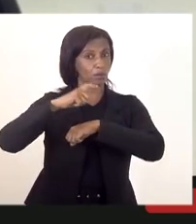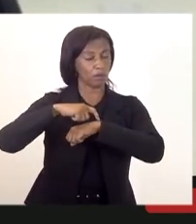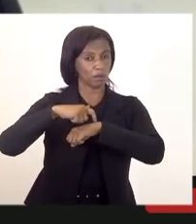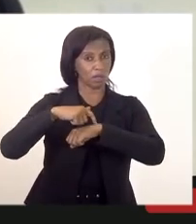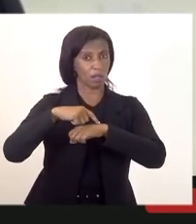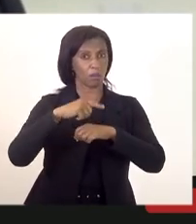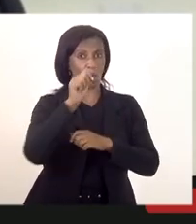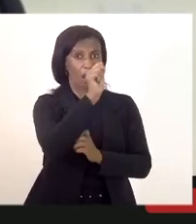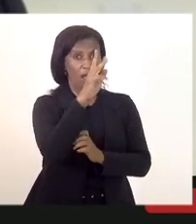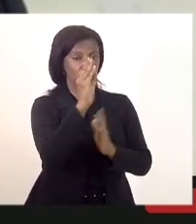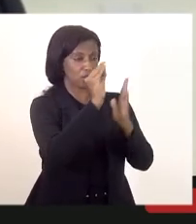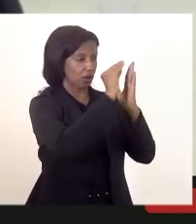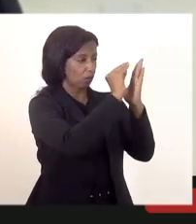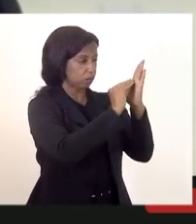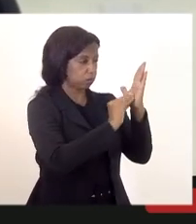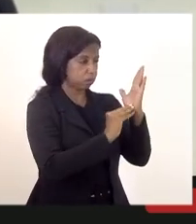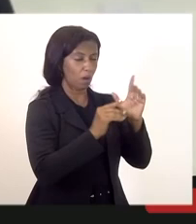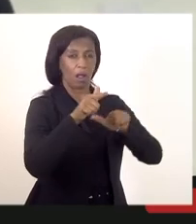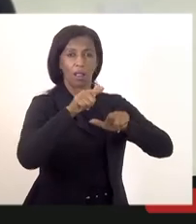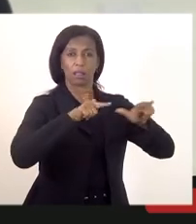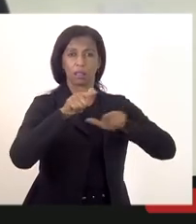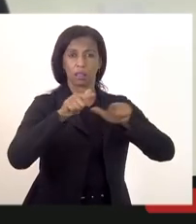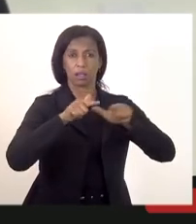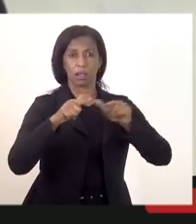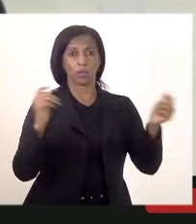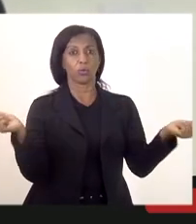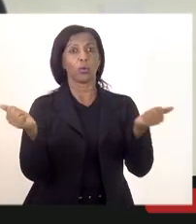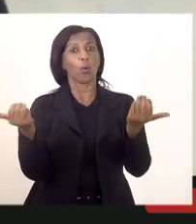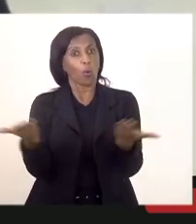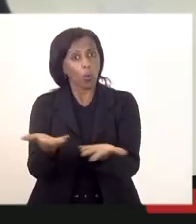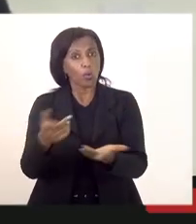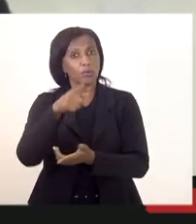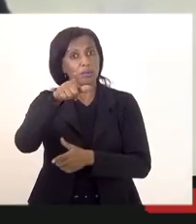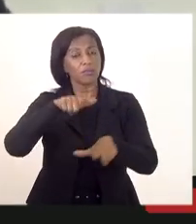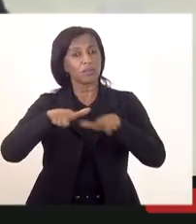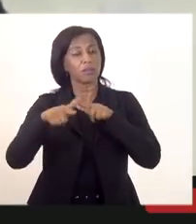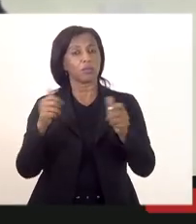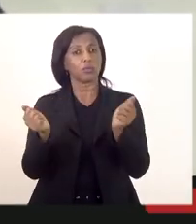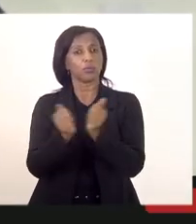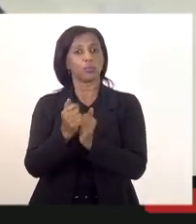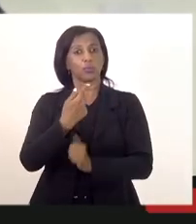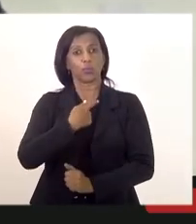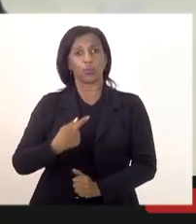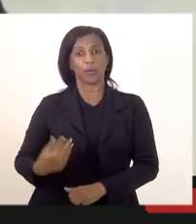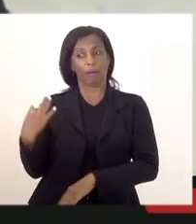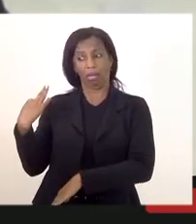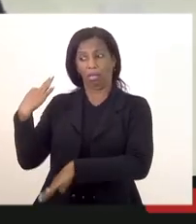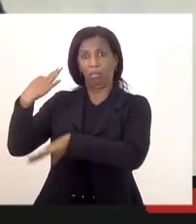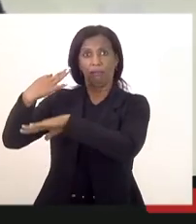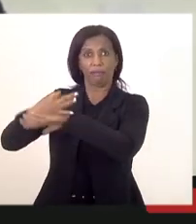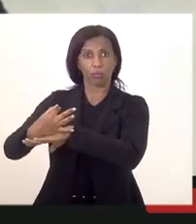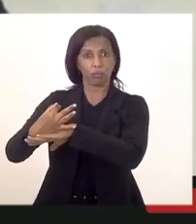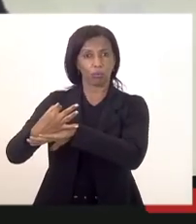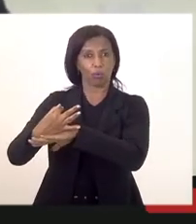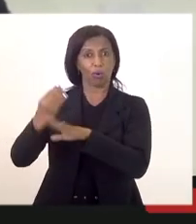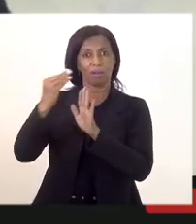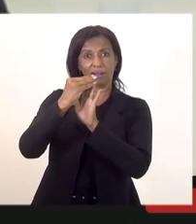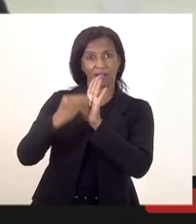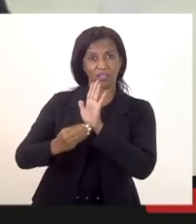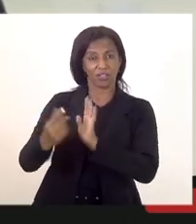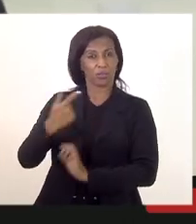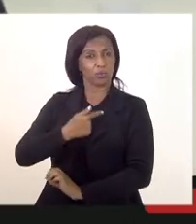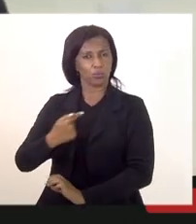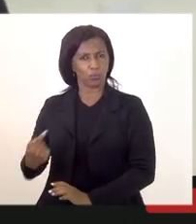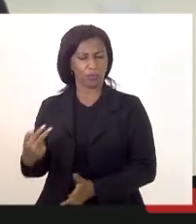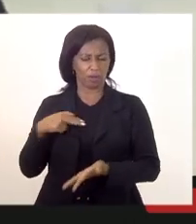complexa inclusive que hoje tinha agenda com o governador Claudio Castro vossa excelência não está presente no agenda oficial do governo e